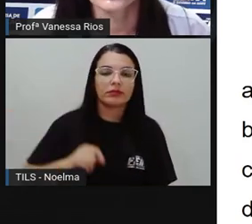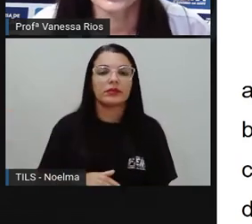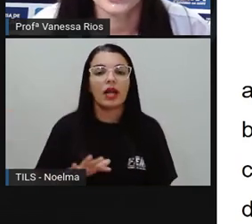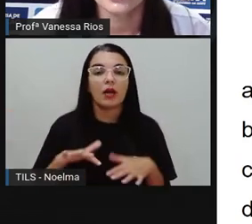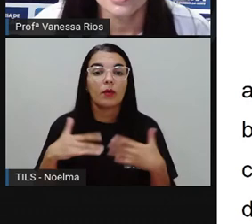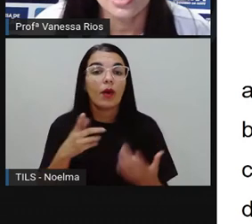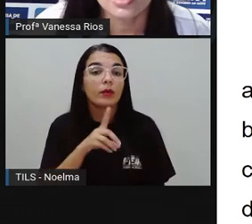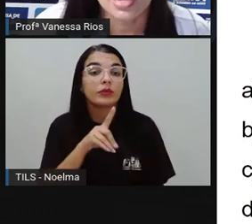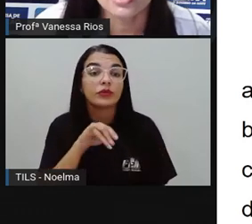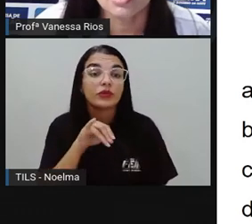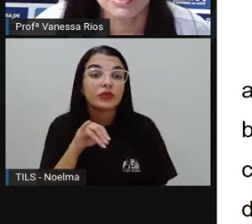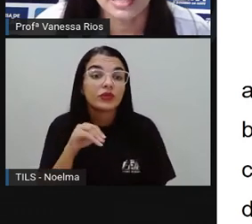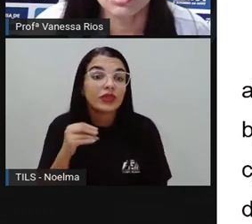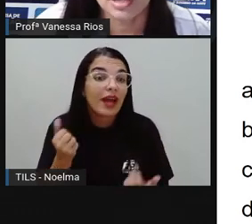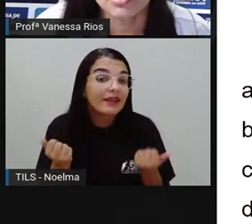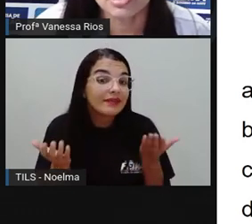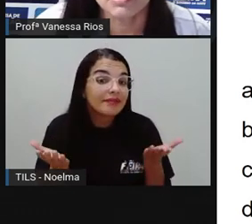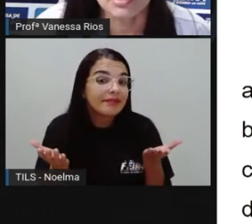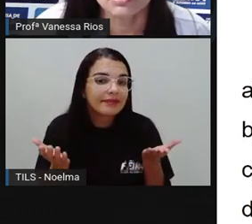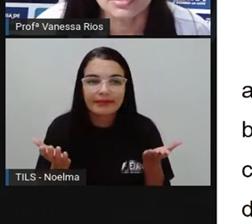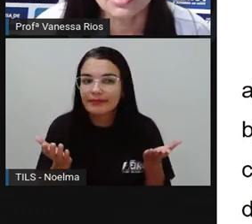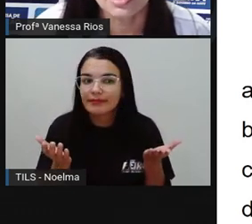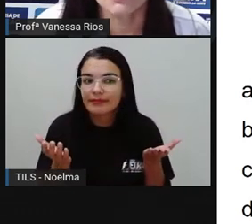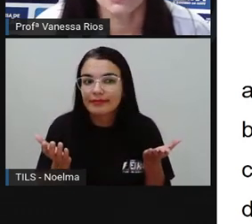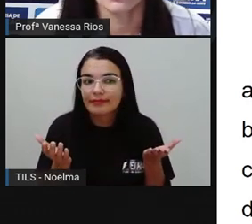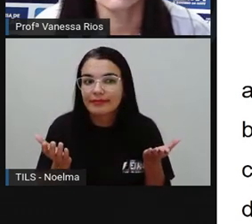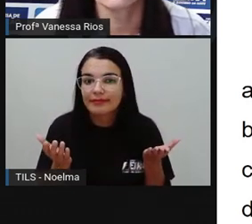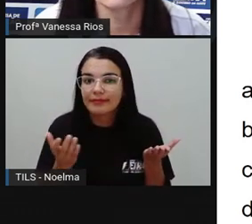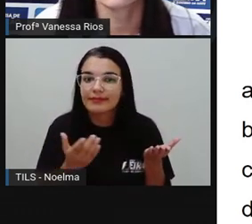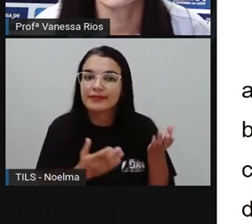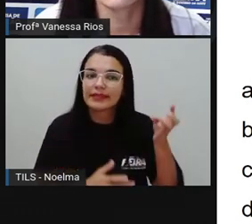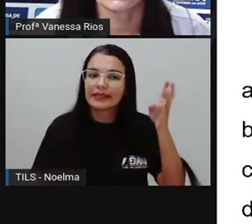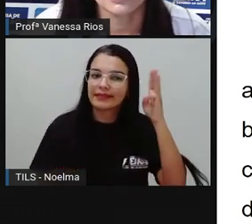qual é o dia em que essa temperatura mínima aconteceu?